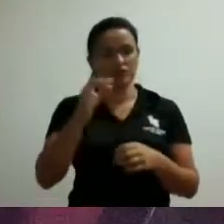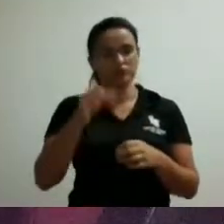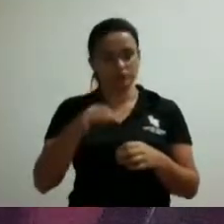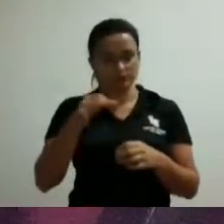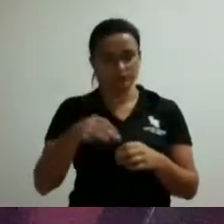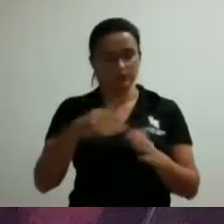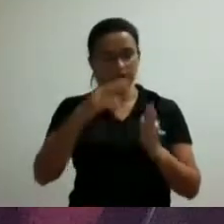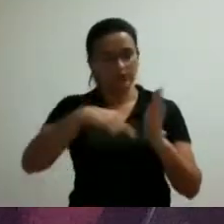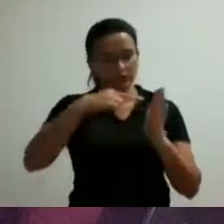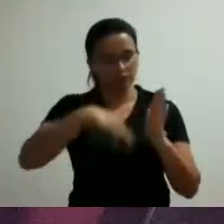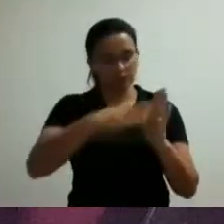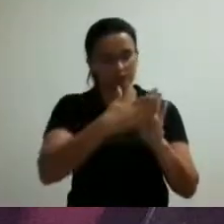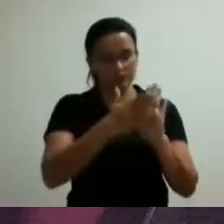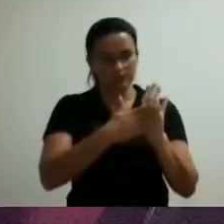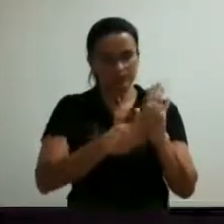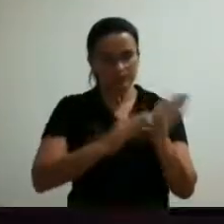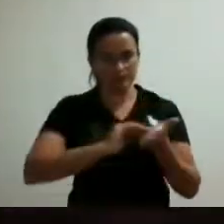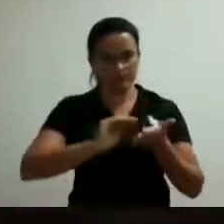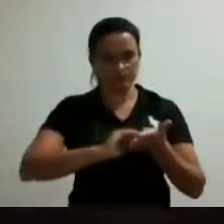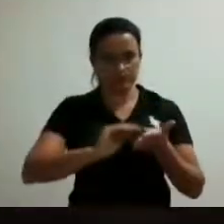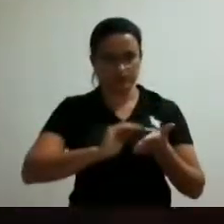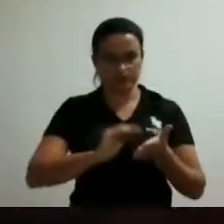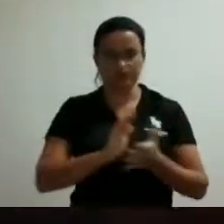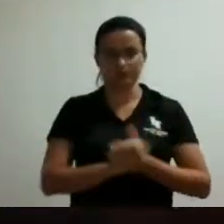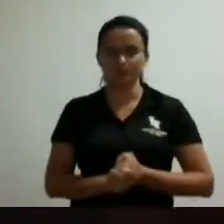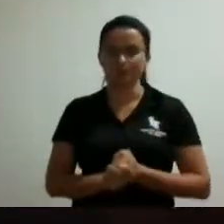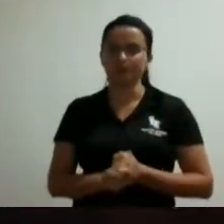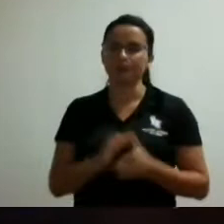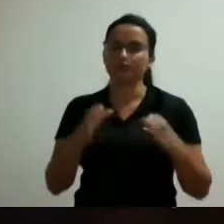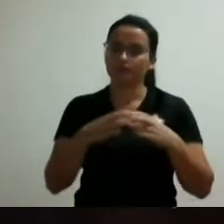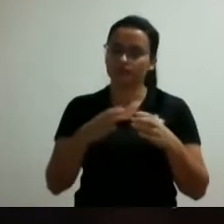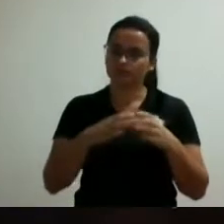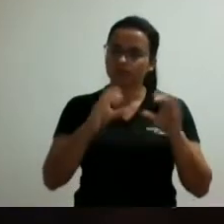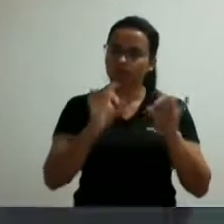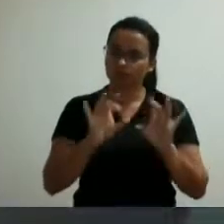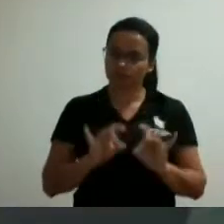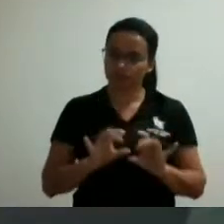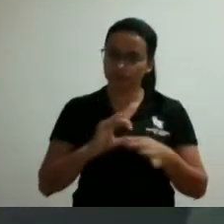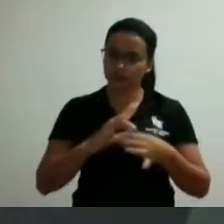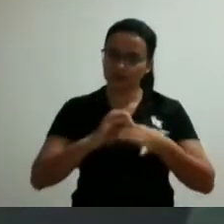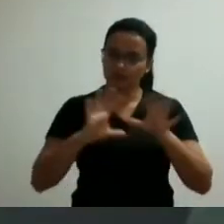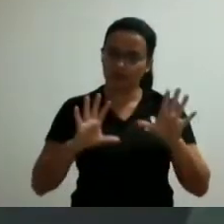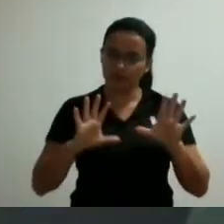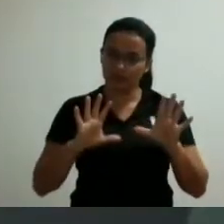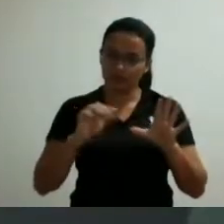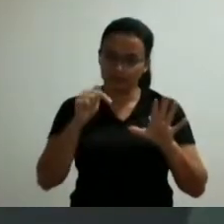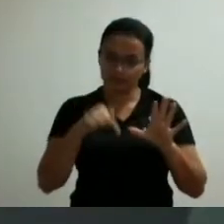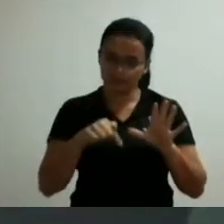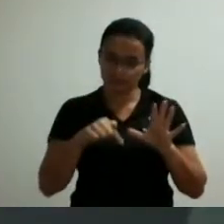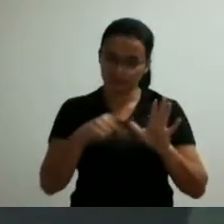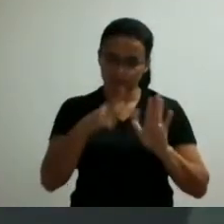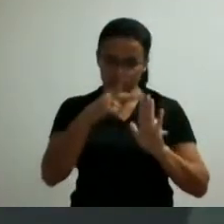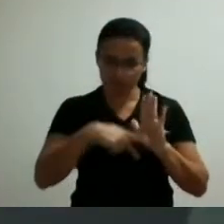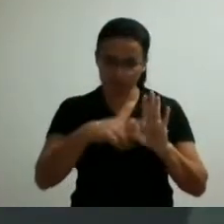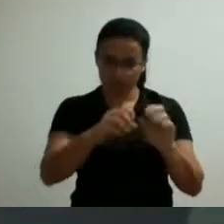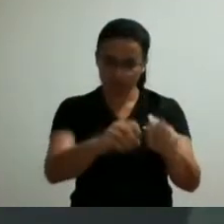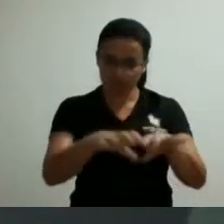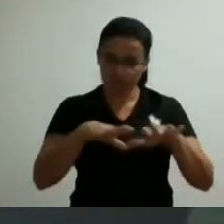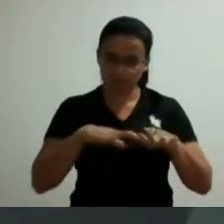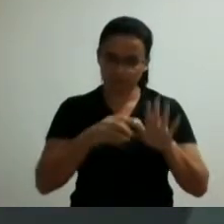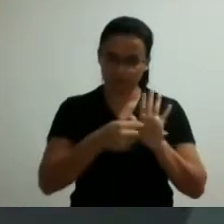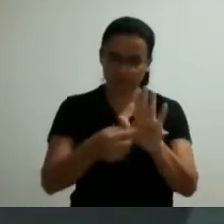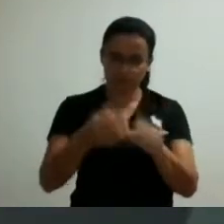pareceres senhor secretário aqui da comissão especial libero para que sigam os trâmites regimentais até o plenário onde